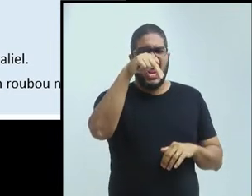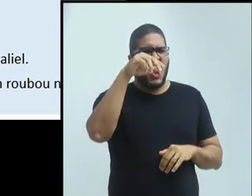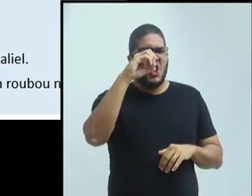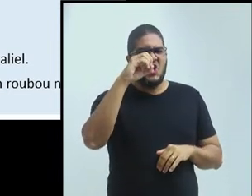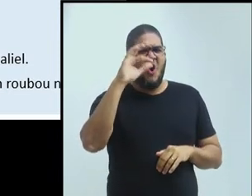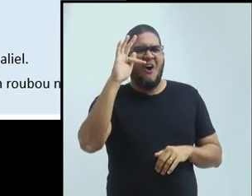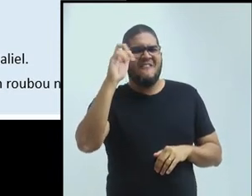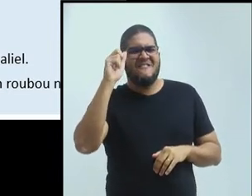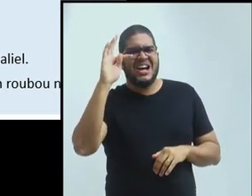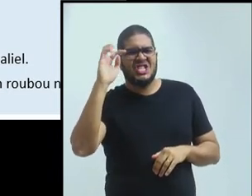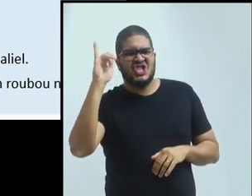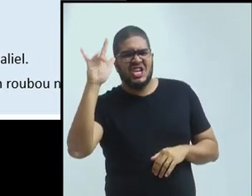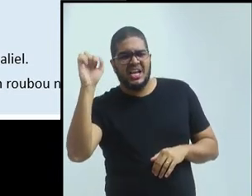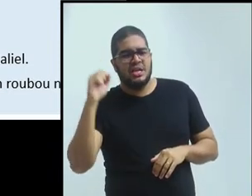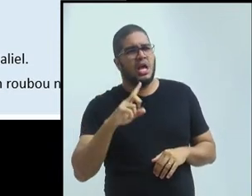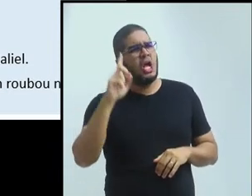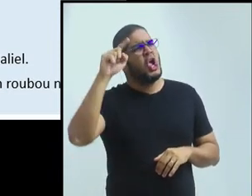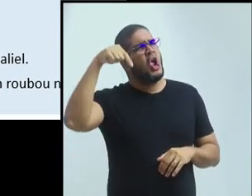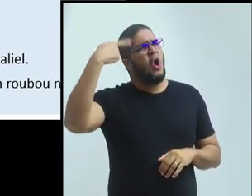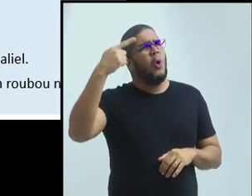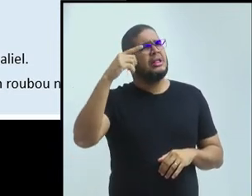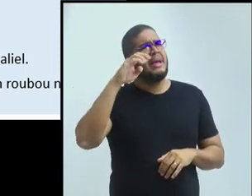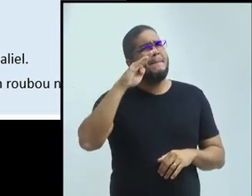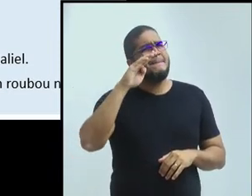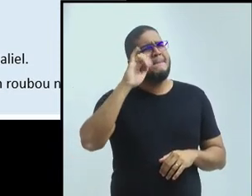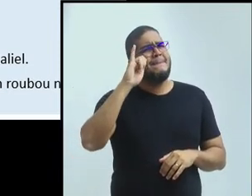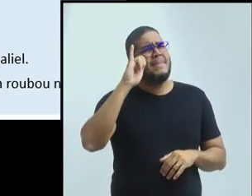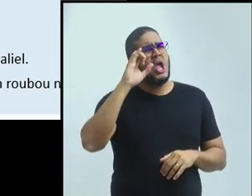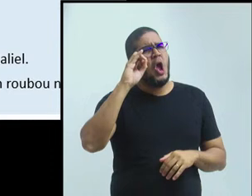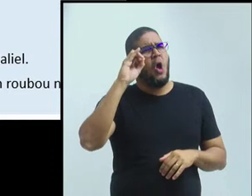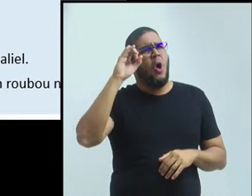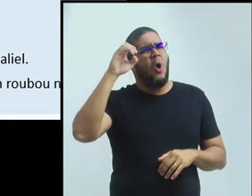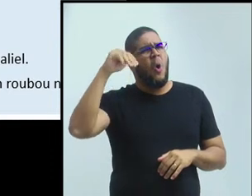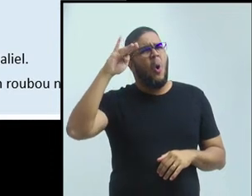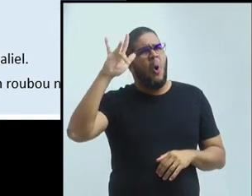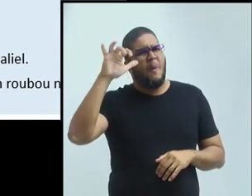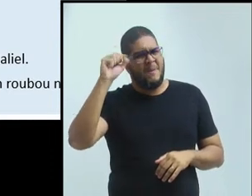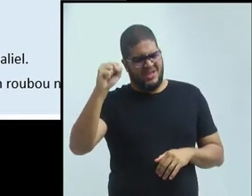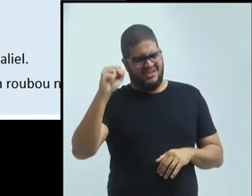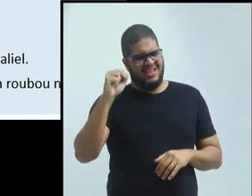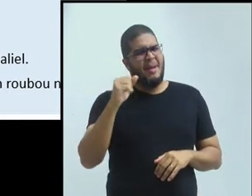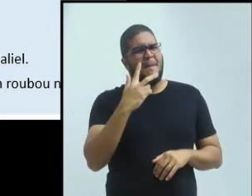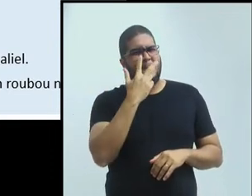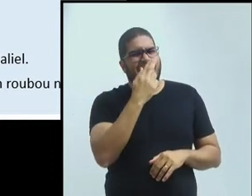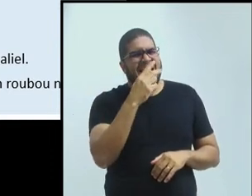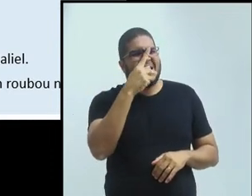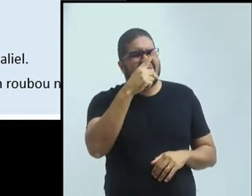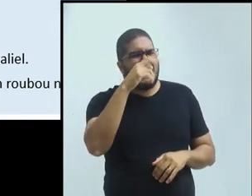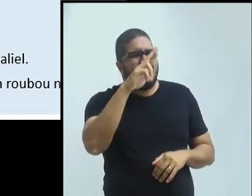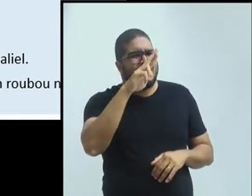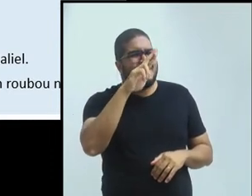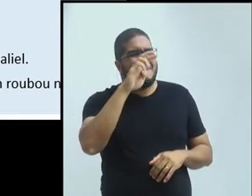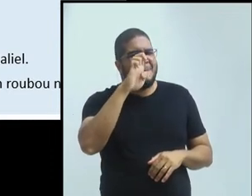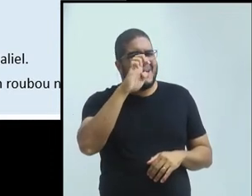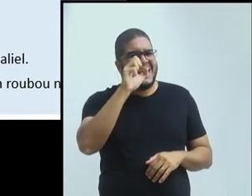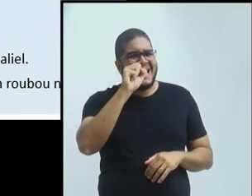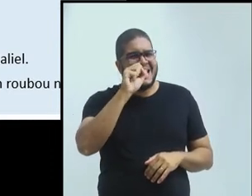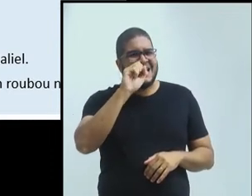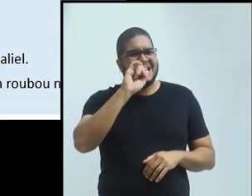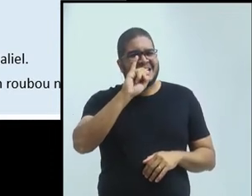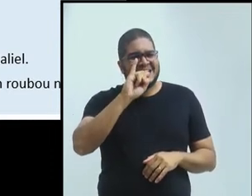e outras milongas, outras resenhas, a gente tem resenhas, outras presepadas. Uma milonga é uma presepada, uma